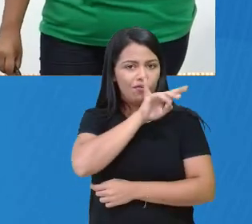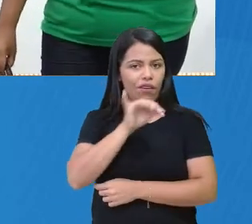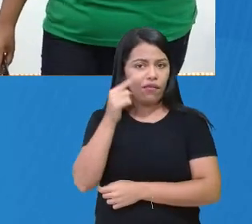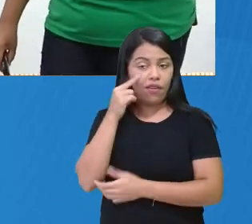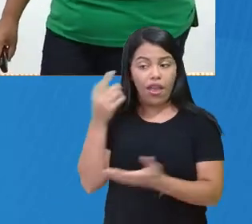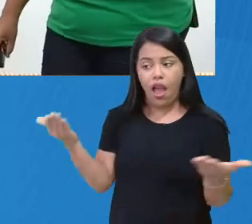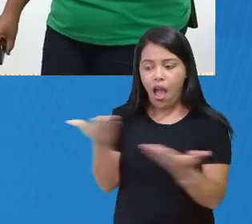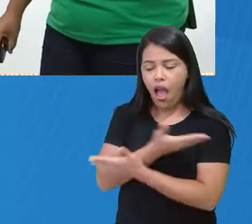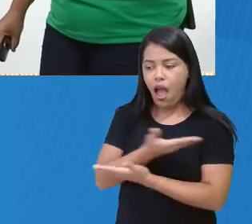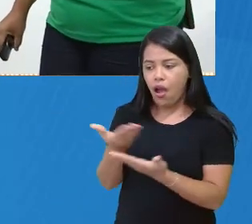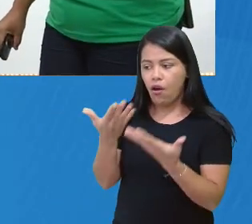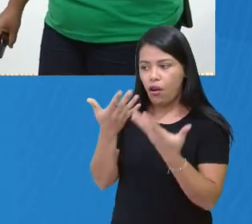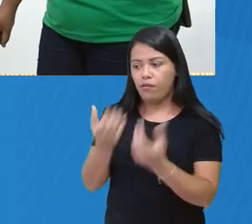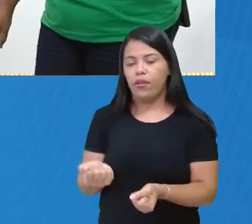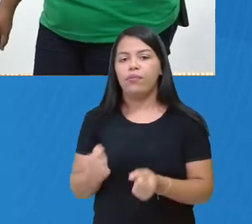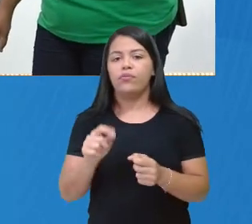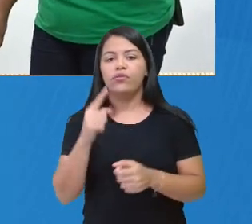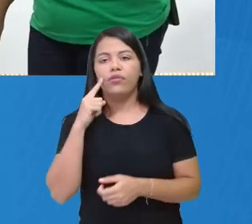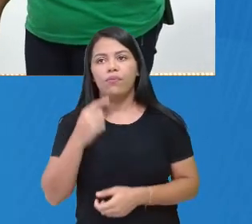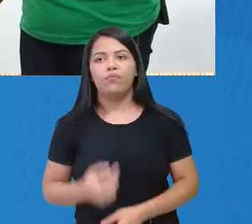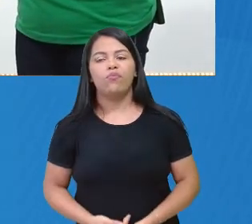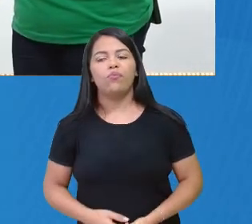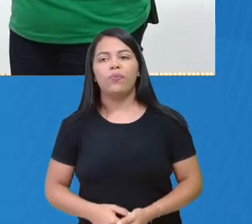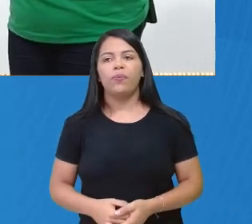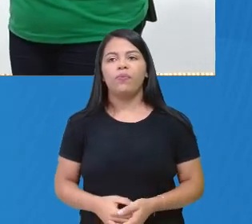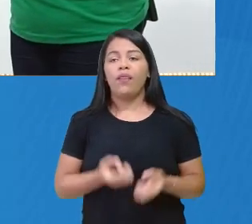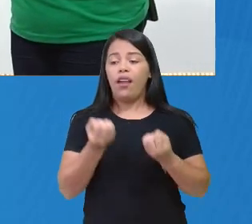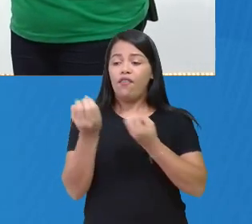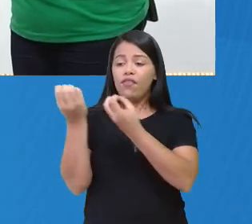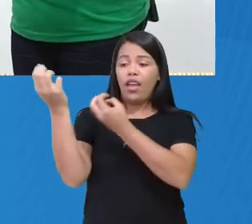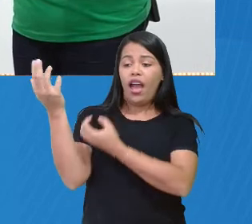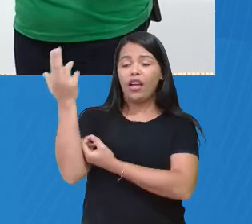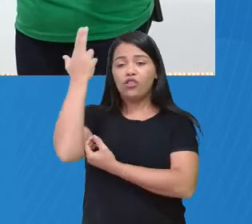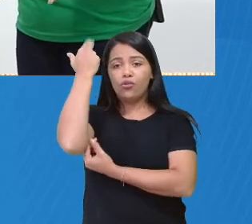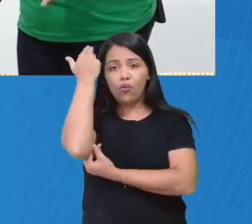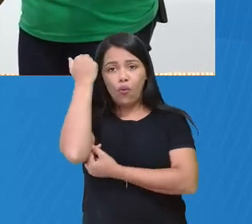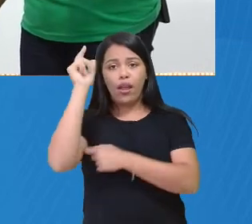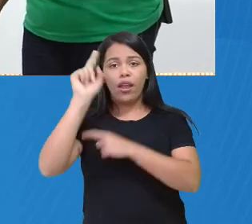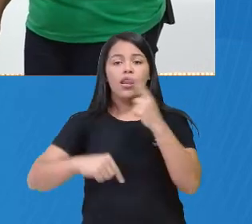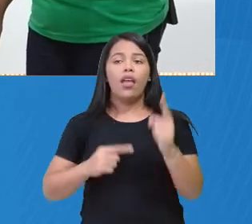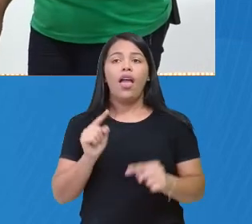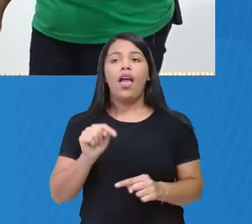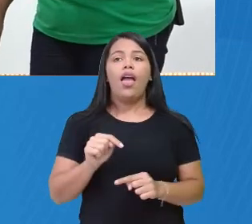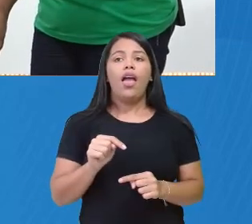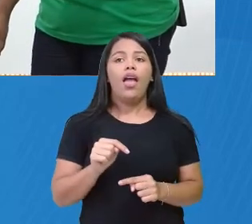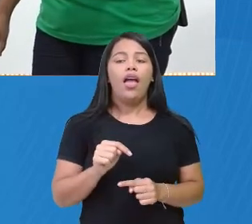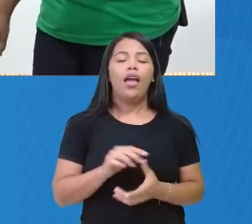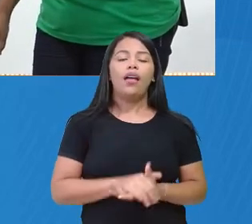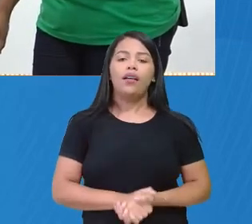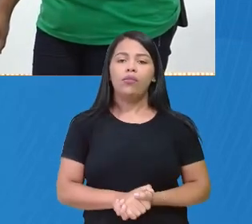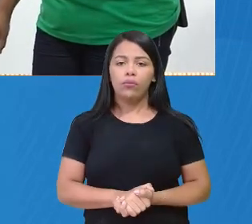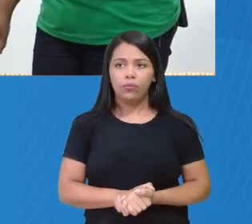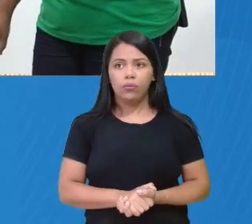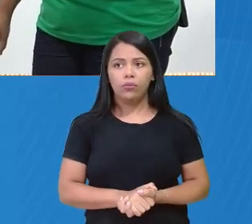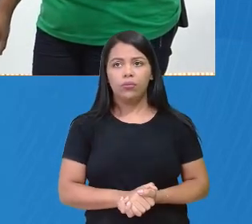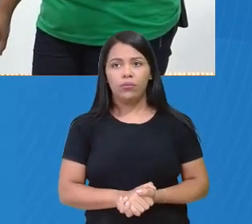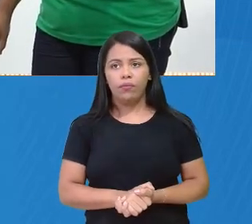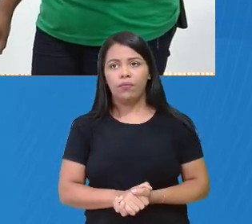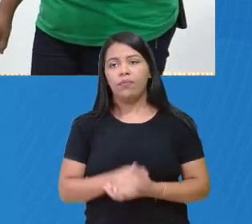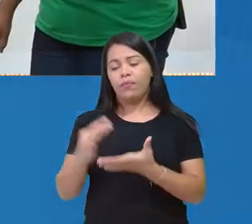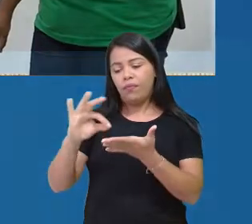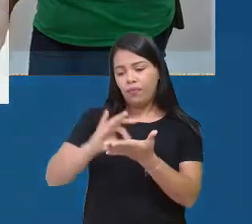certo? Então, vamos lá. A Viagem dos Coelhinhos é escrita por Eliana Sá, ilustrado por Nirelda